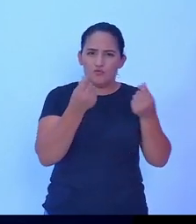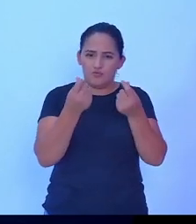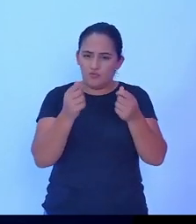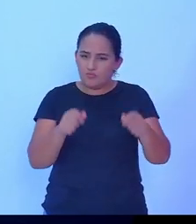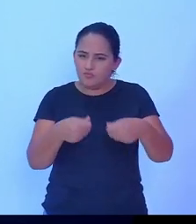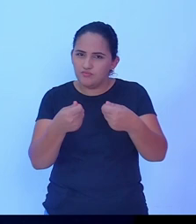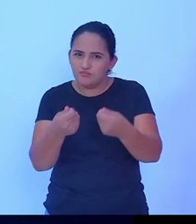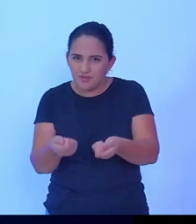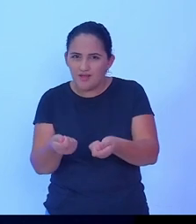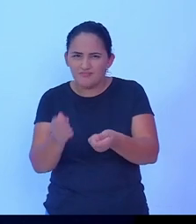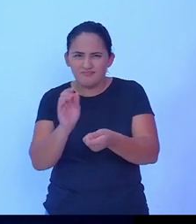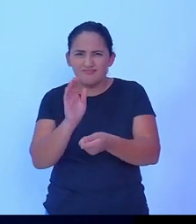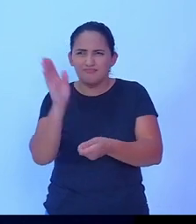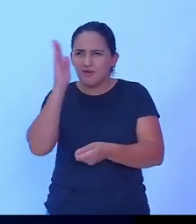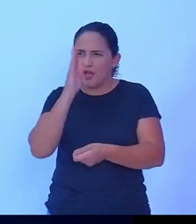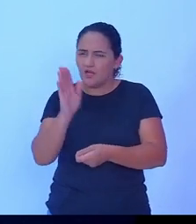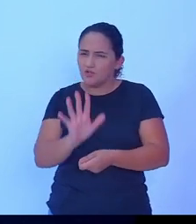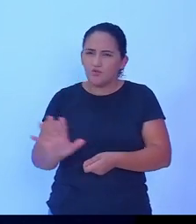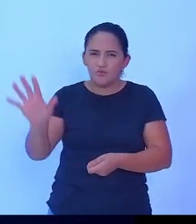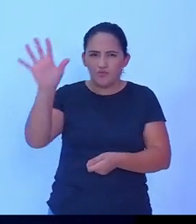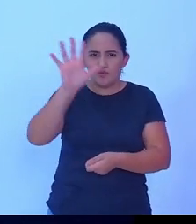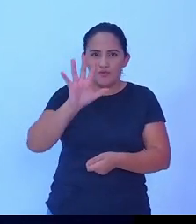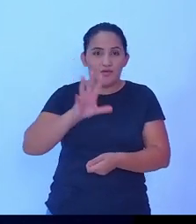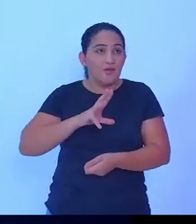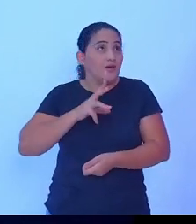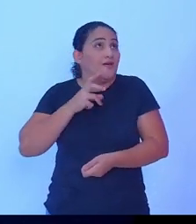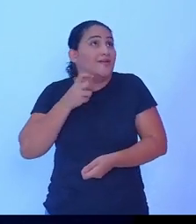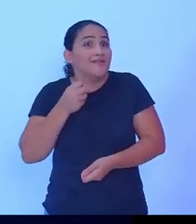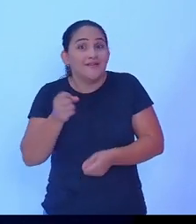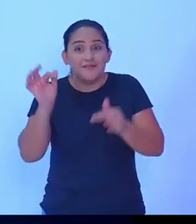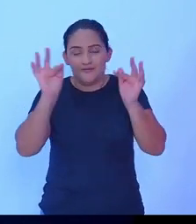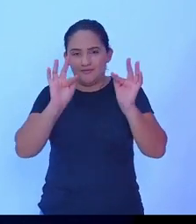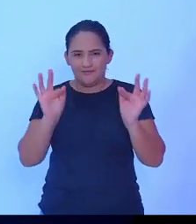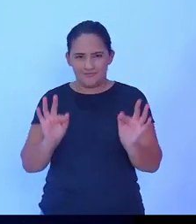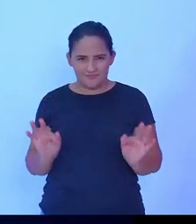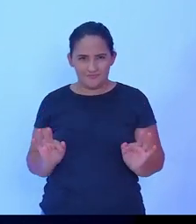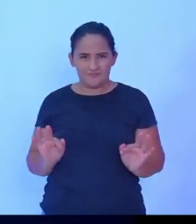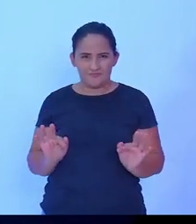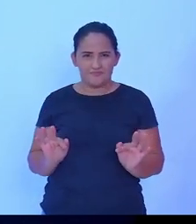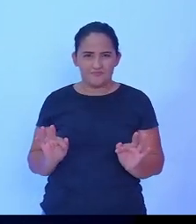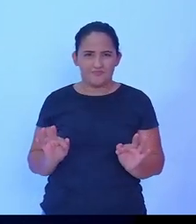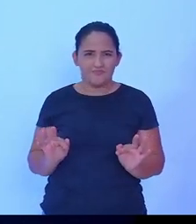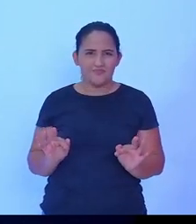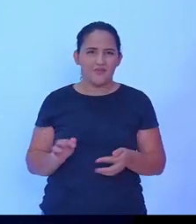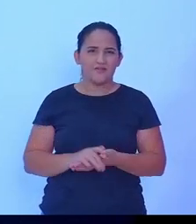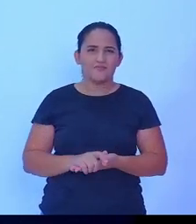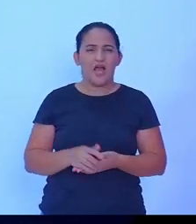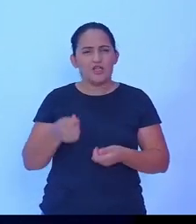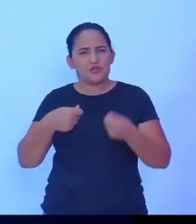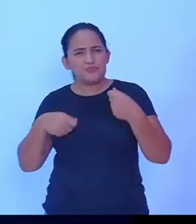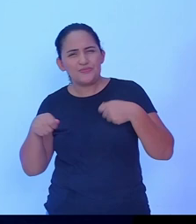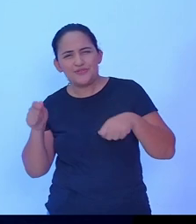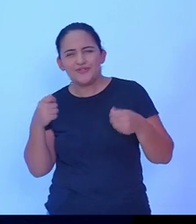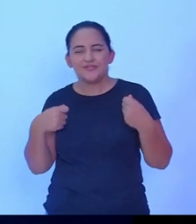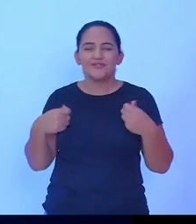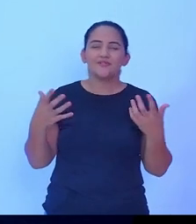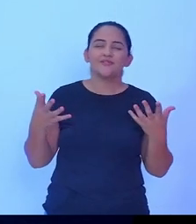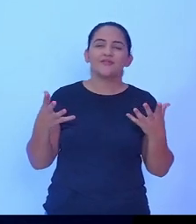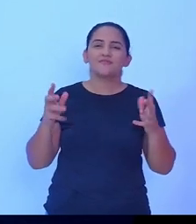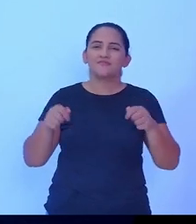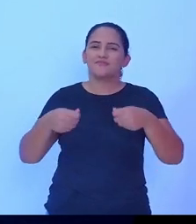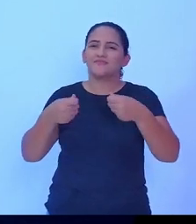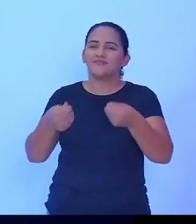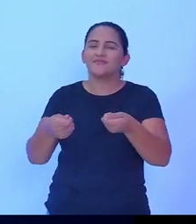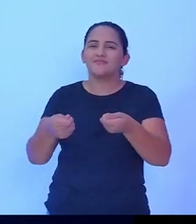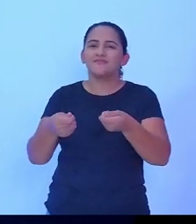então é motivo de orgulho a gente realmente está administrando e trazendo benefício